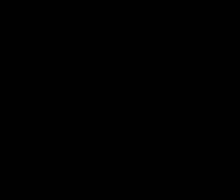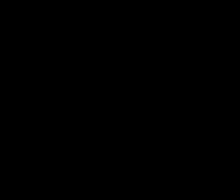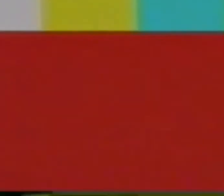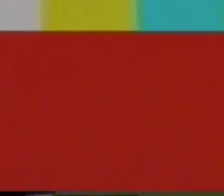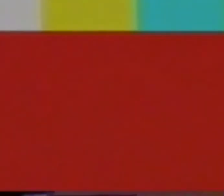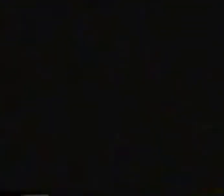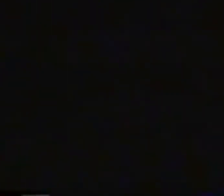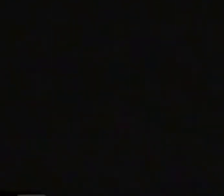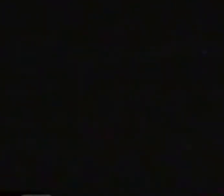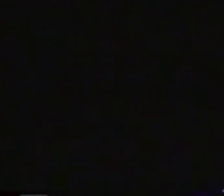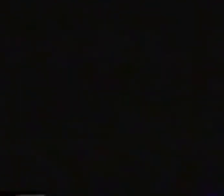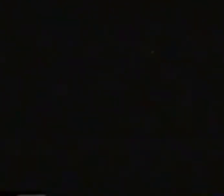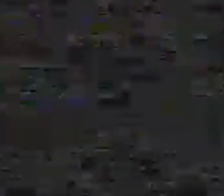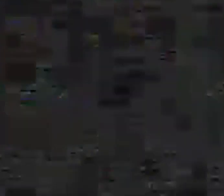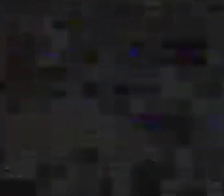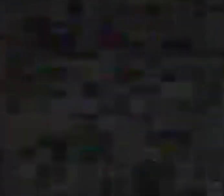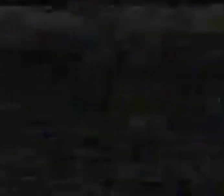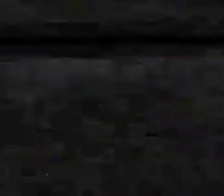Amém.